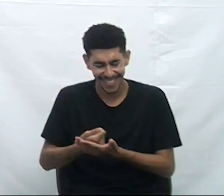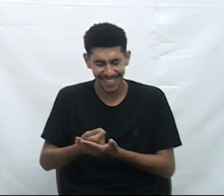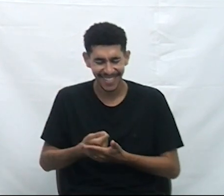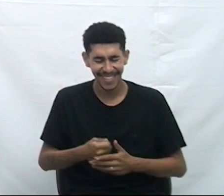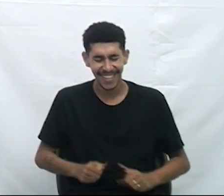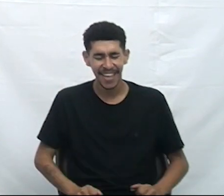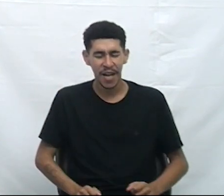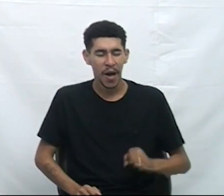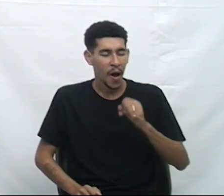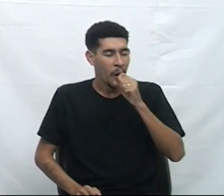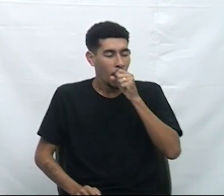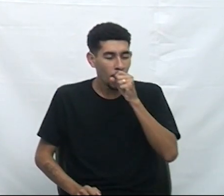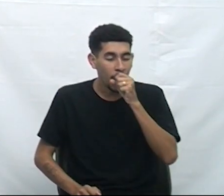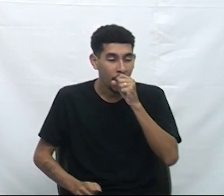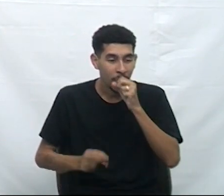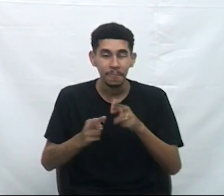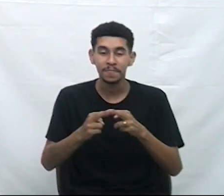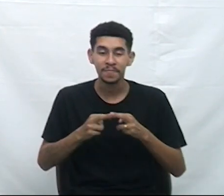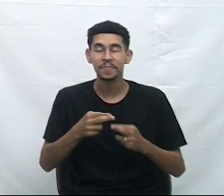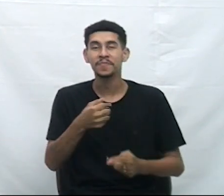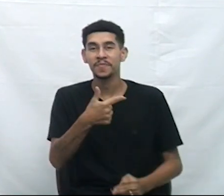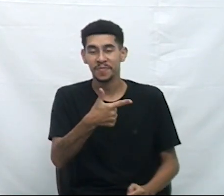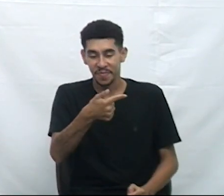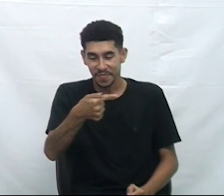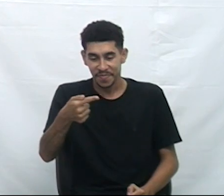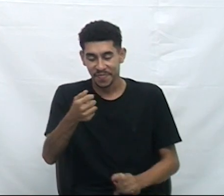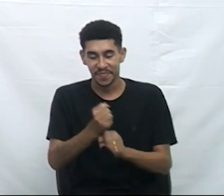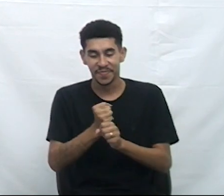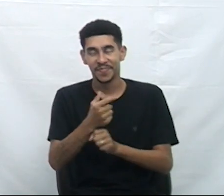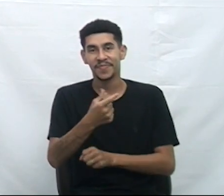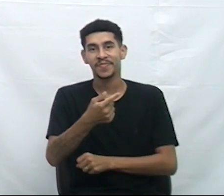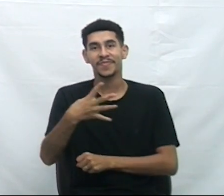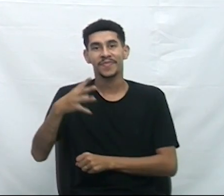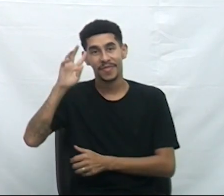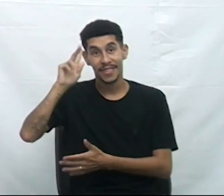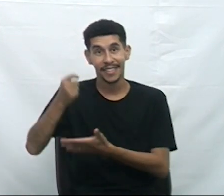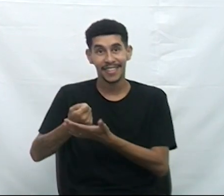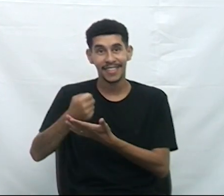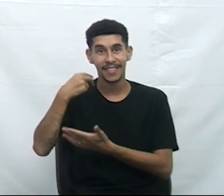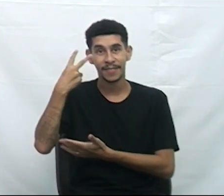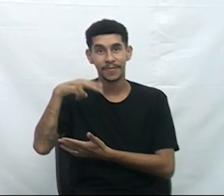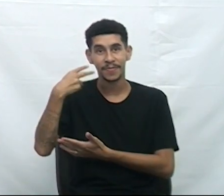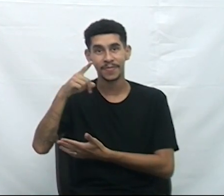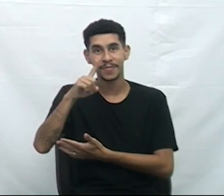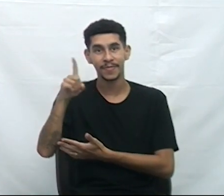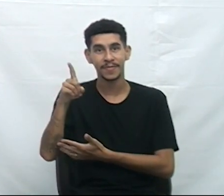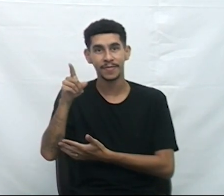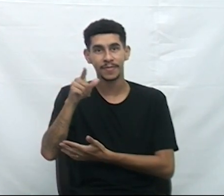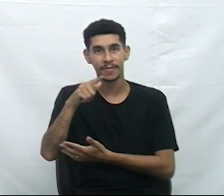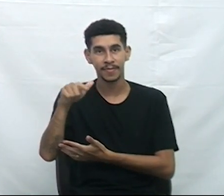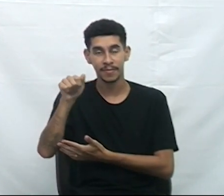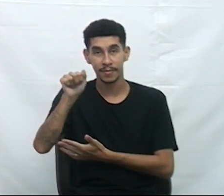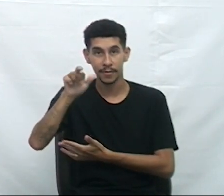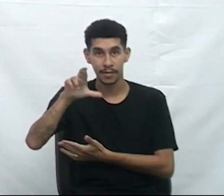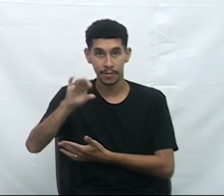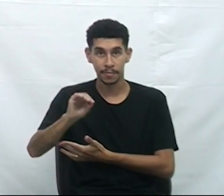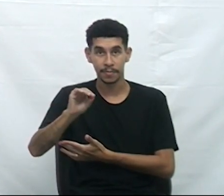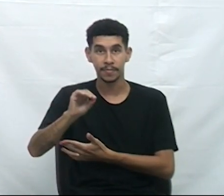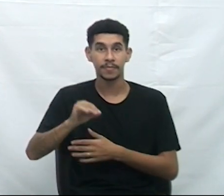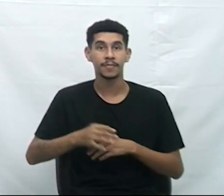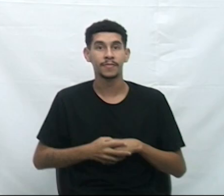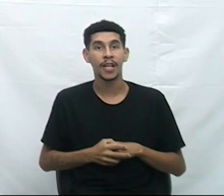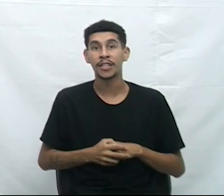Requerimento número 277 de 2024. Autor, vereador Zairo José Casagrande.